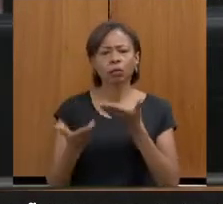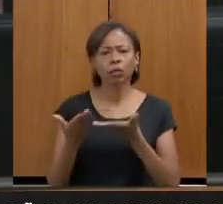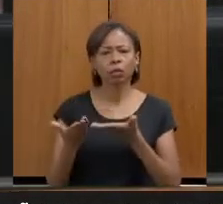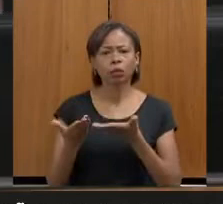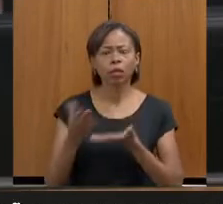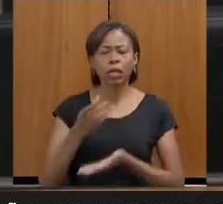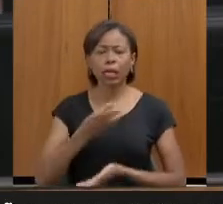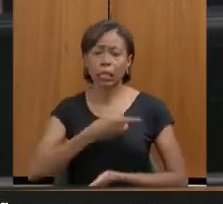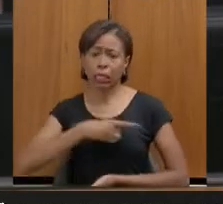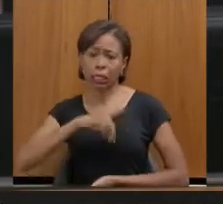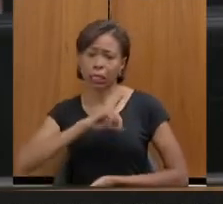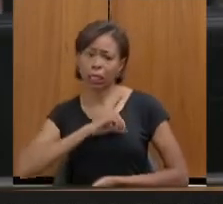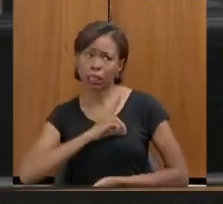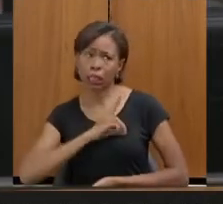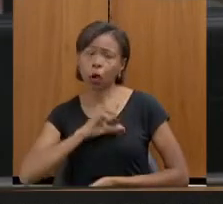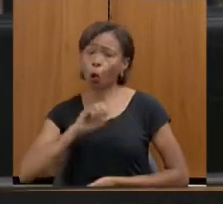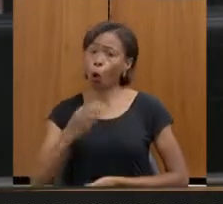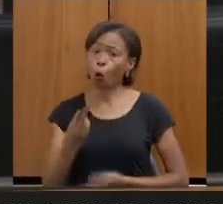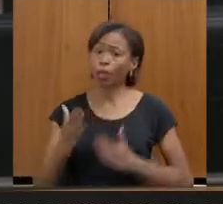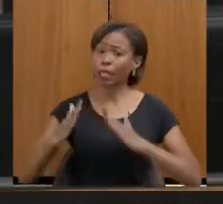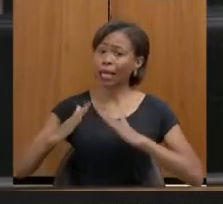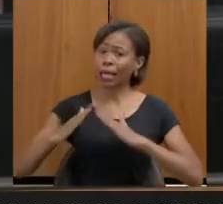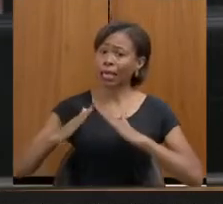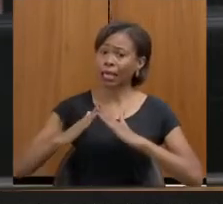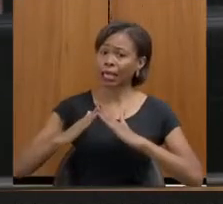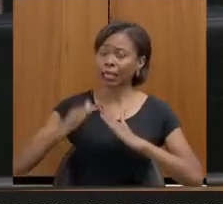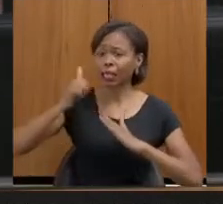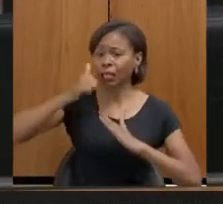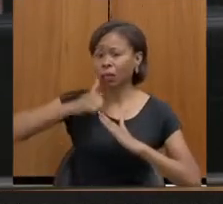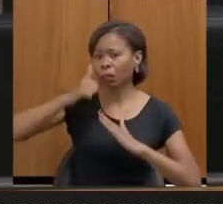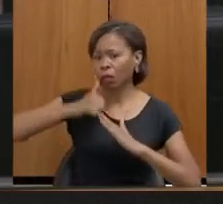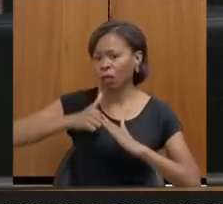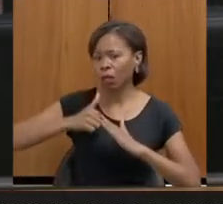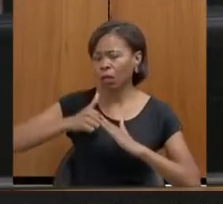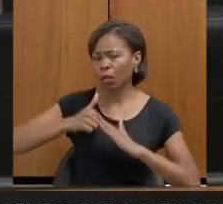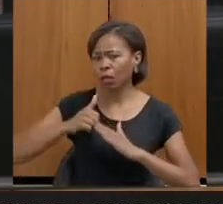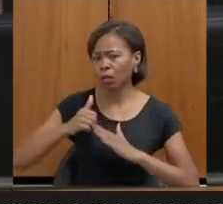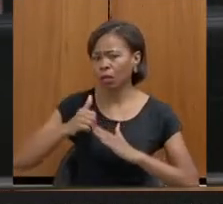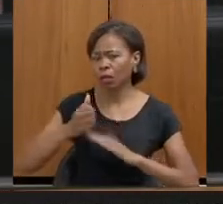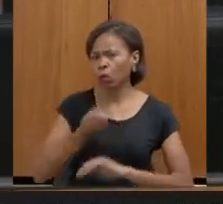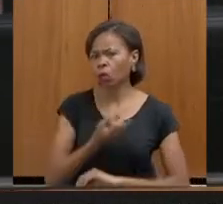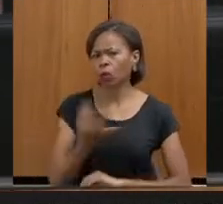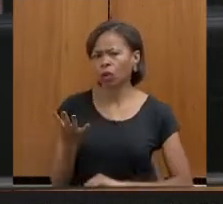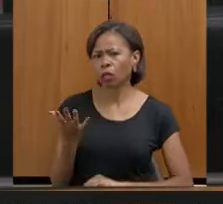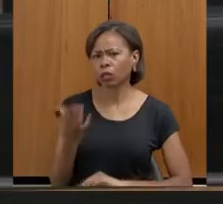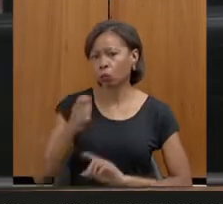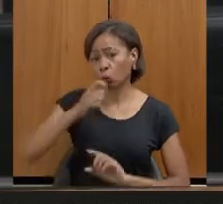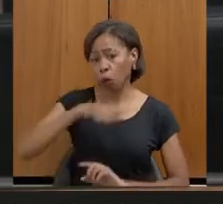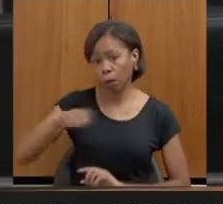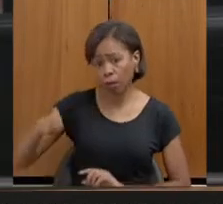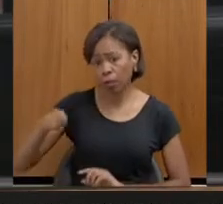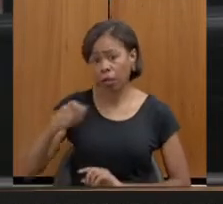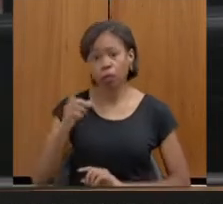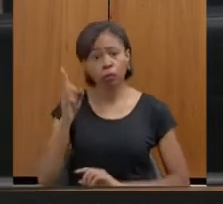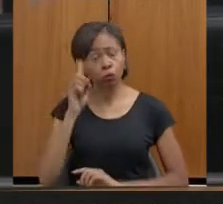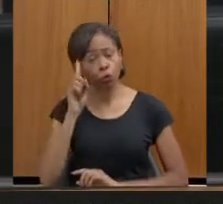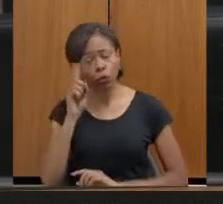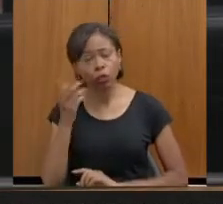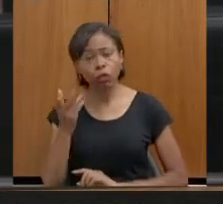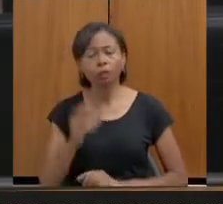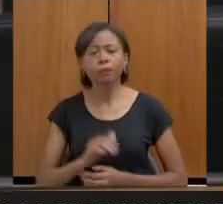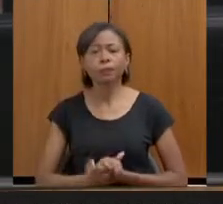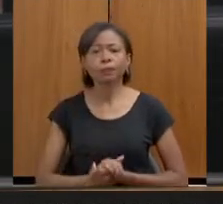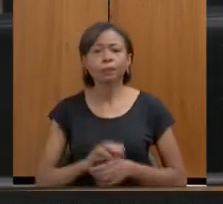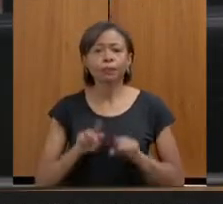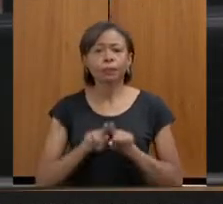Você já tem esses registros aí quantificados por atendimentos mês ou dia? também queria que você pudesse esclarecer